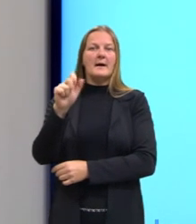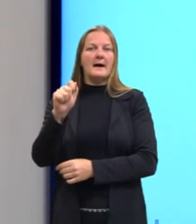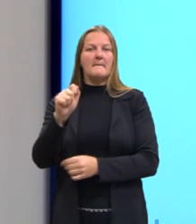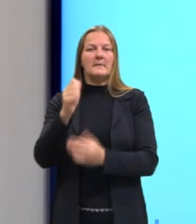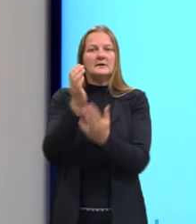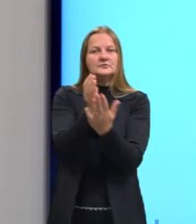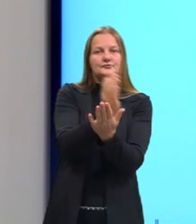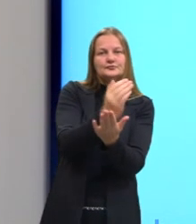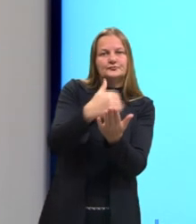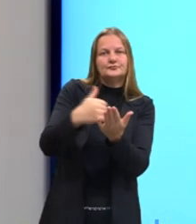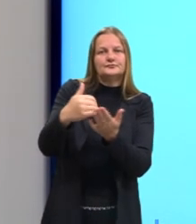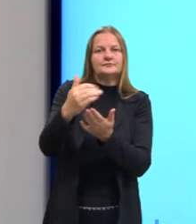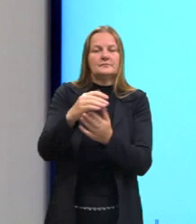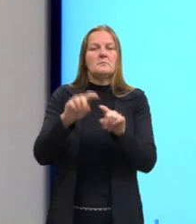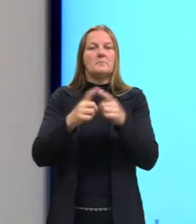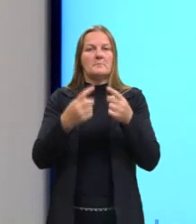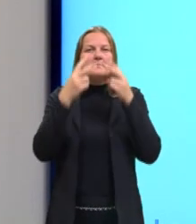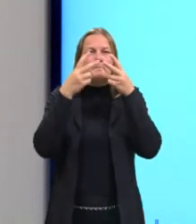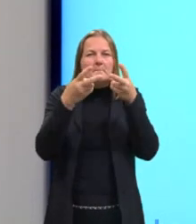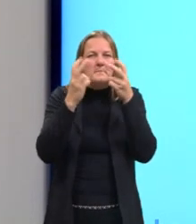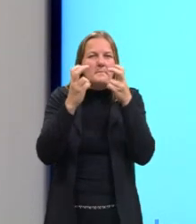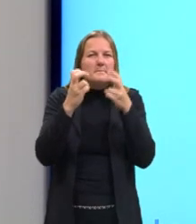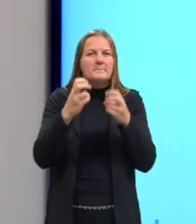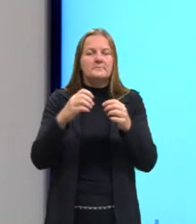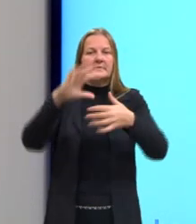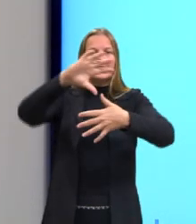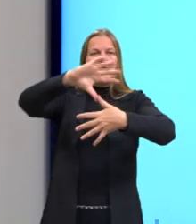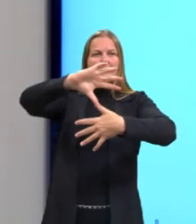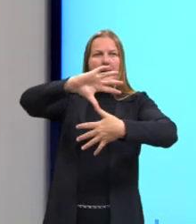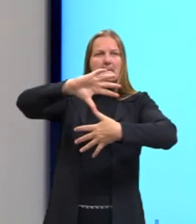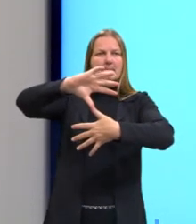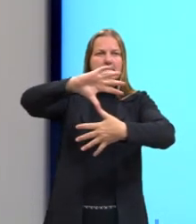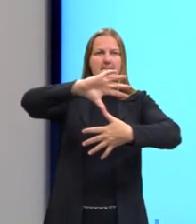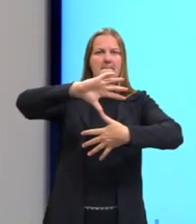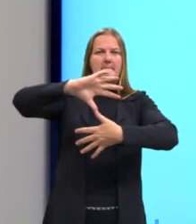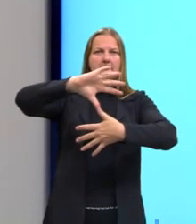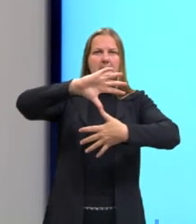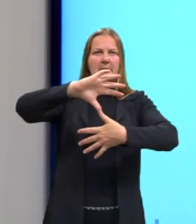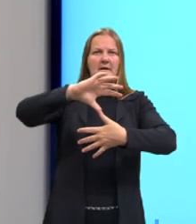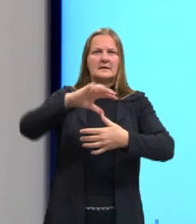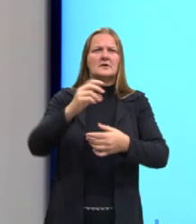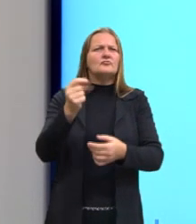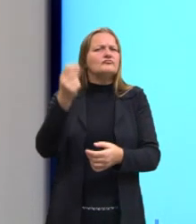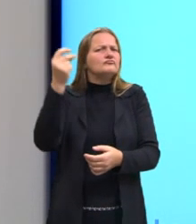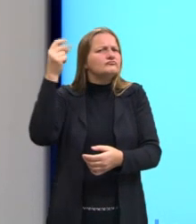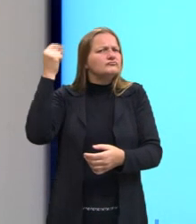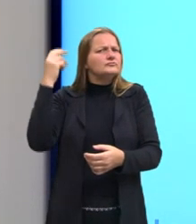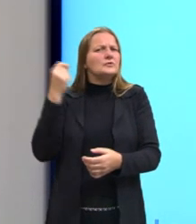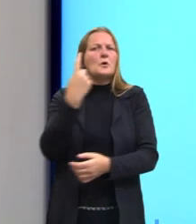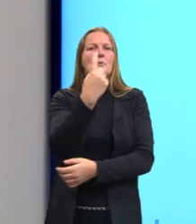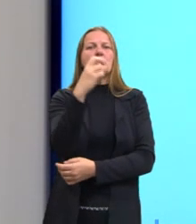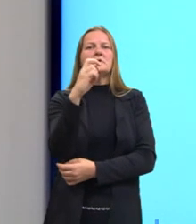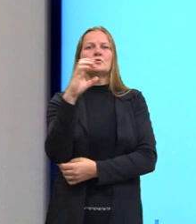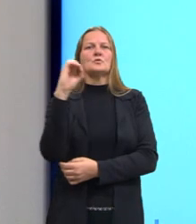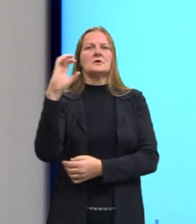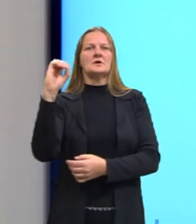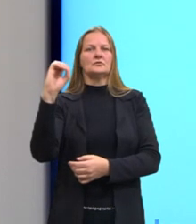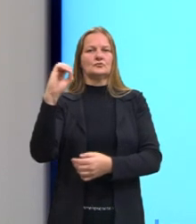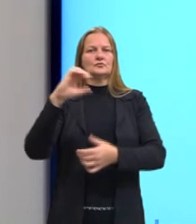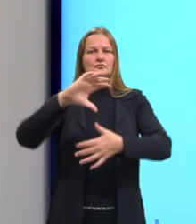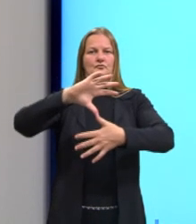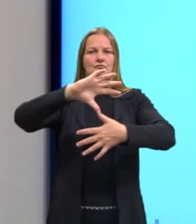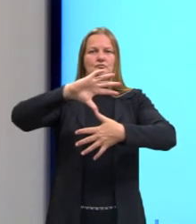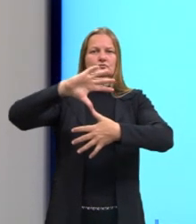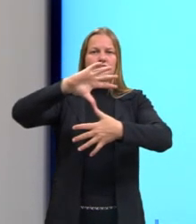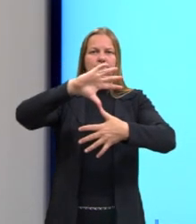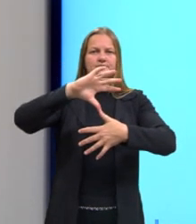dividido, né? Mas aqui a gente percebe que as Américas, elas já estão aparecendo lá na cartografia de 1500. Logo, como